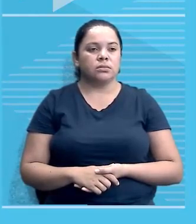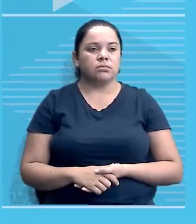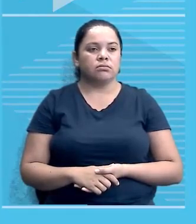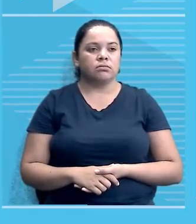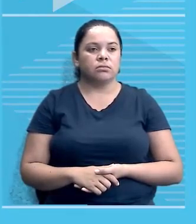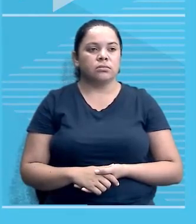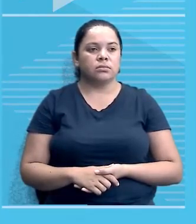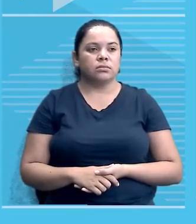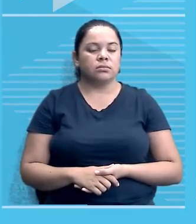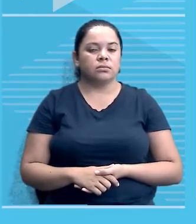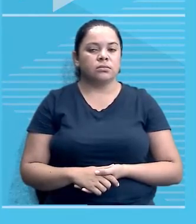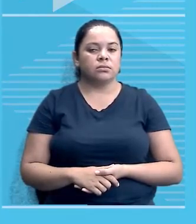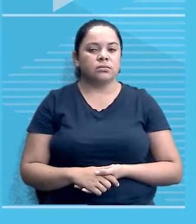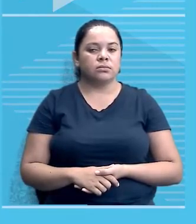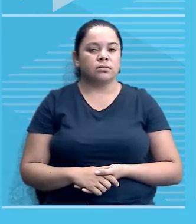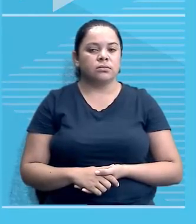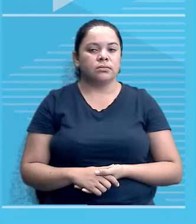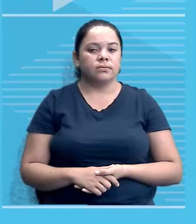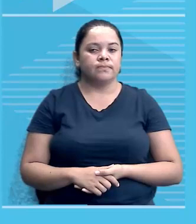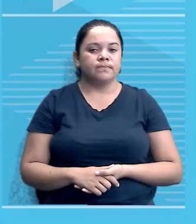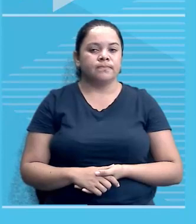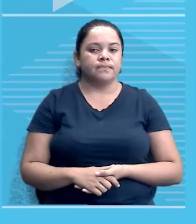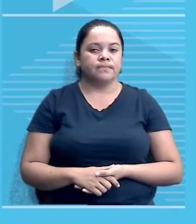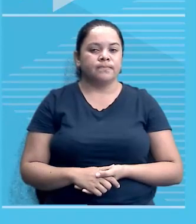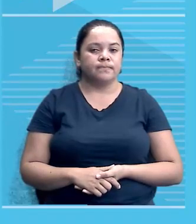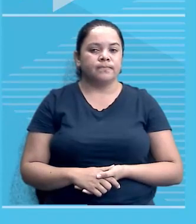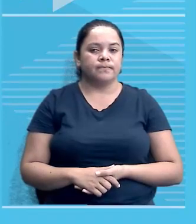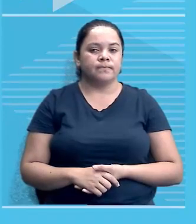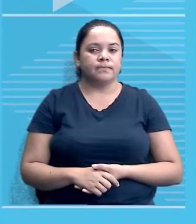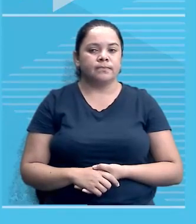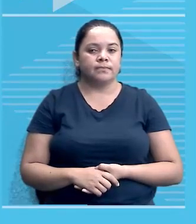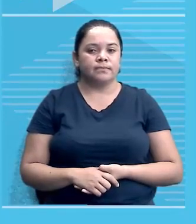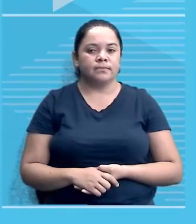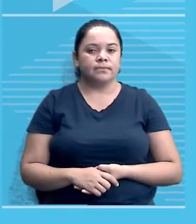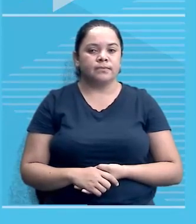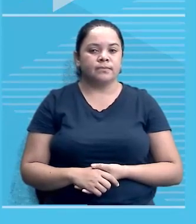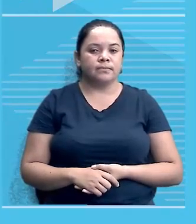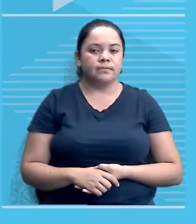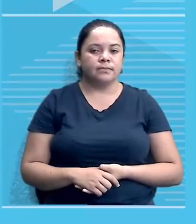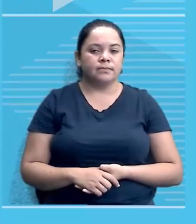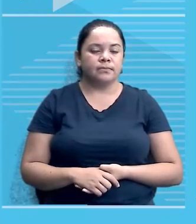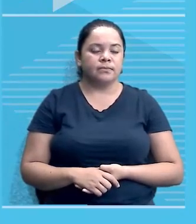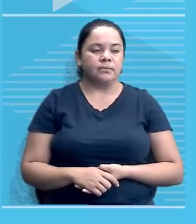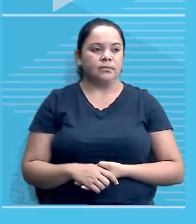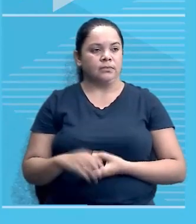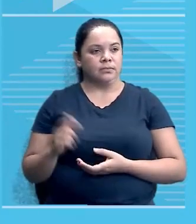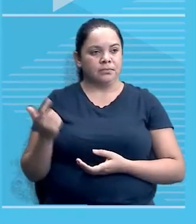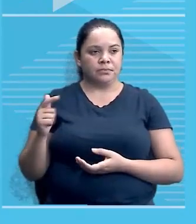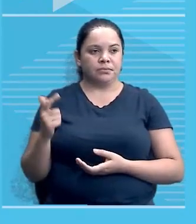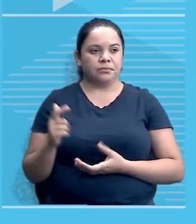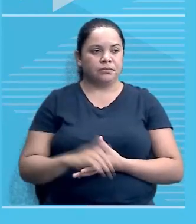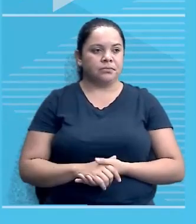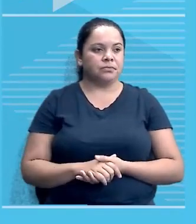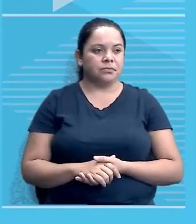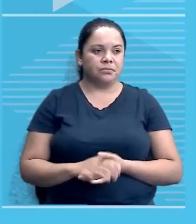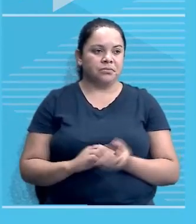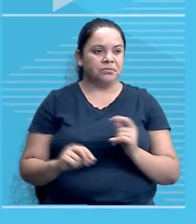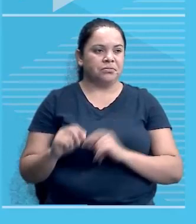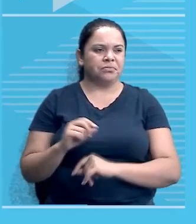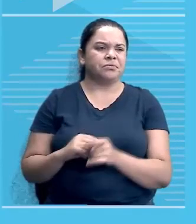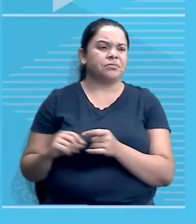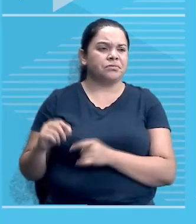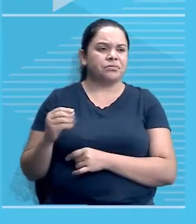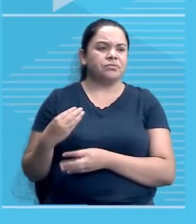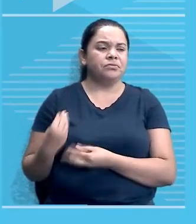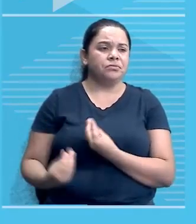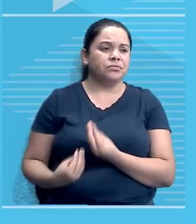das suas metrópoles. Não vão, cara. Não vão porque está todo mundo sofrendo aí. Sofreu quem ganhou, sofreu quem perdeu a